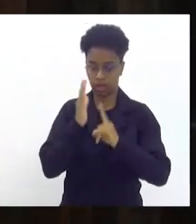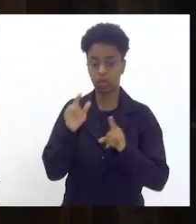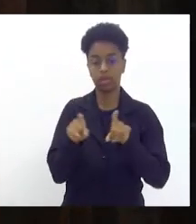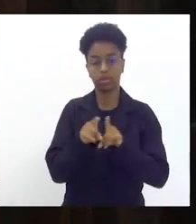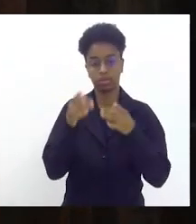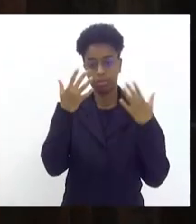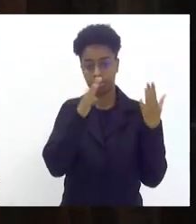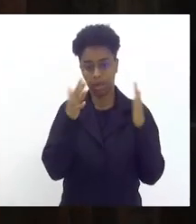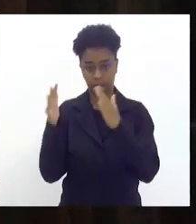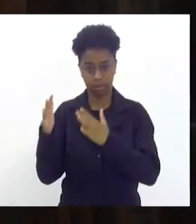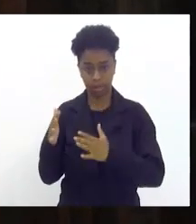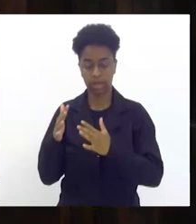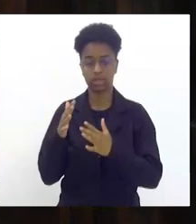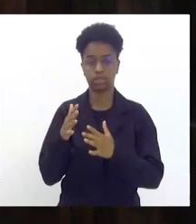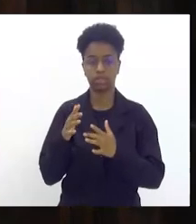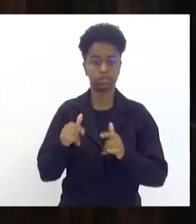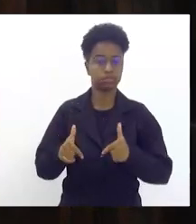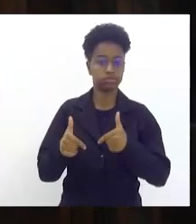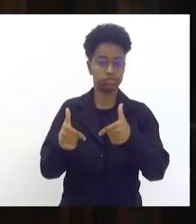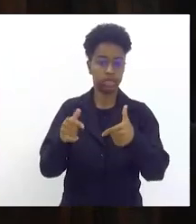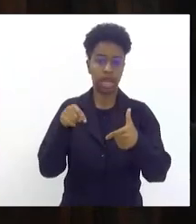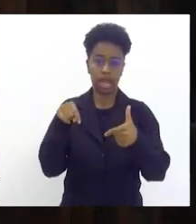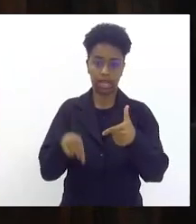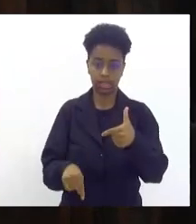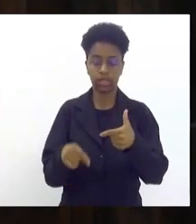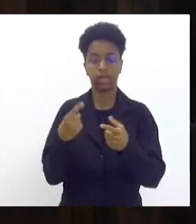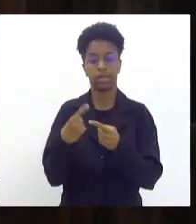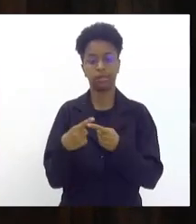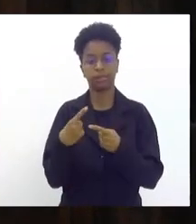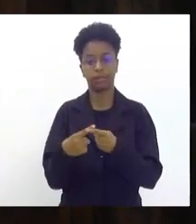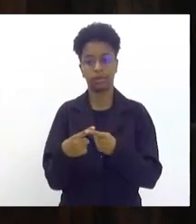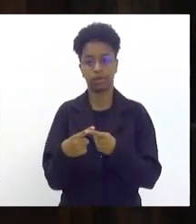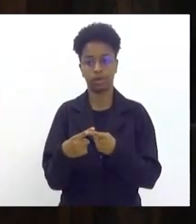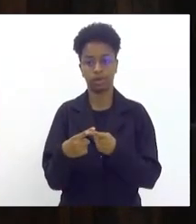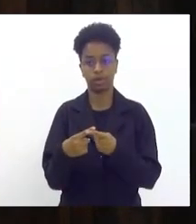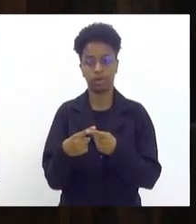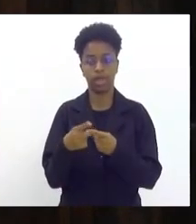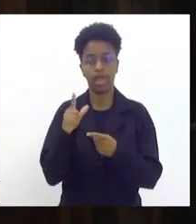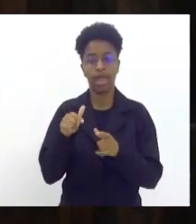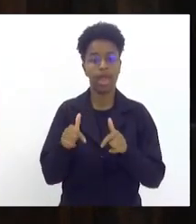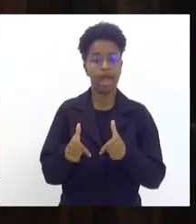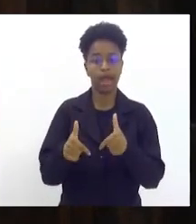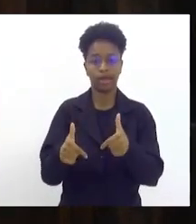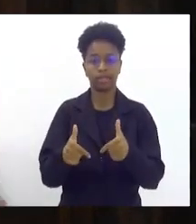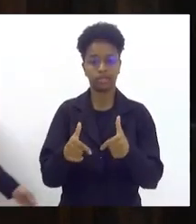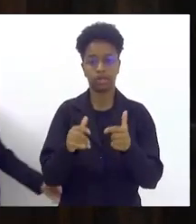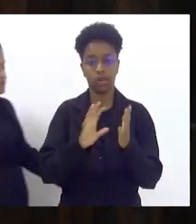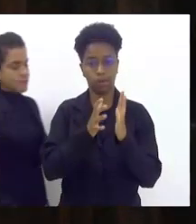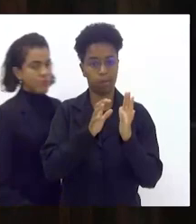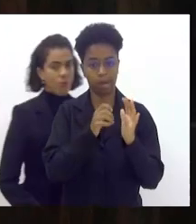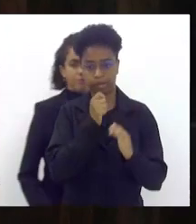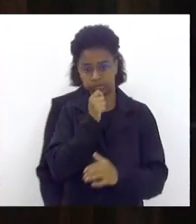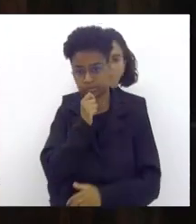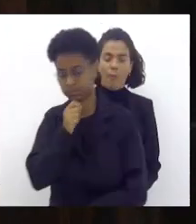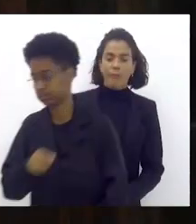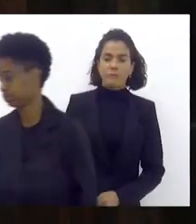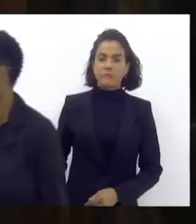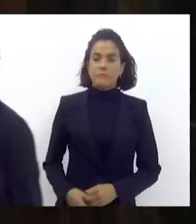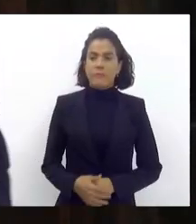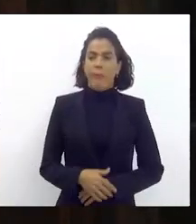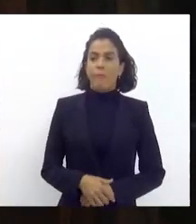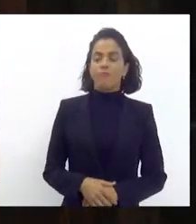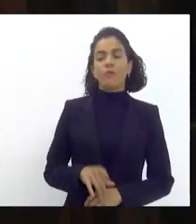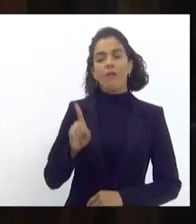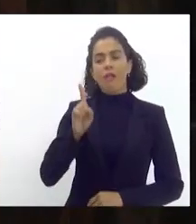eu quero parabenizar que a iniciativa desta casa é uma iniciativa apartidária assim como nós lá